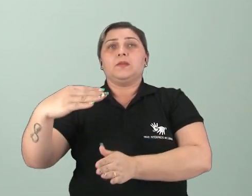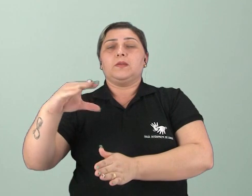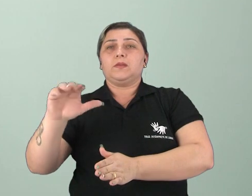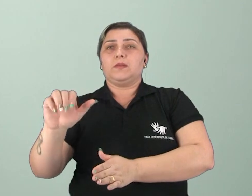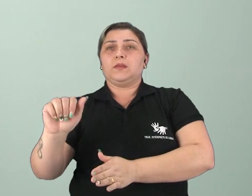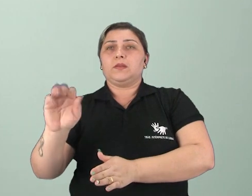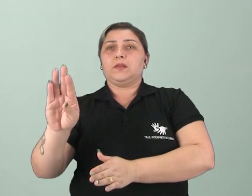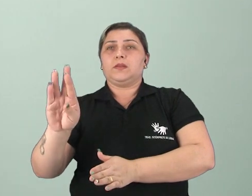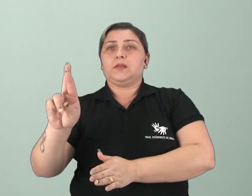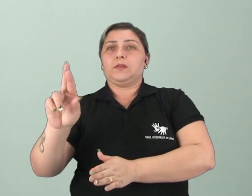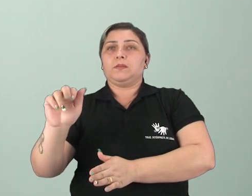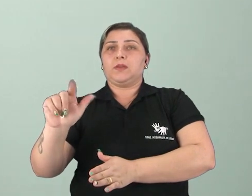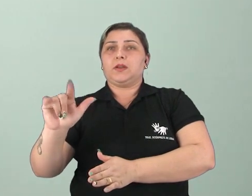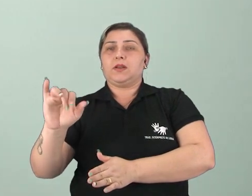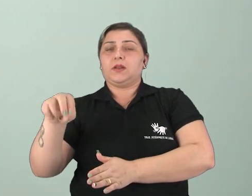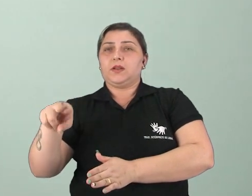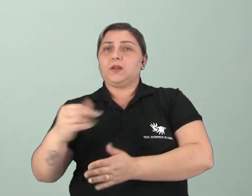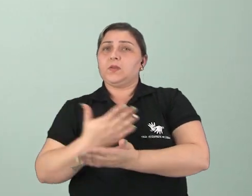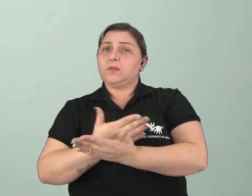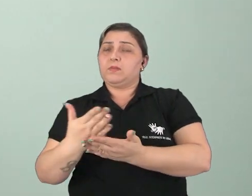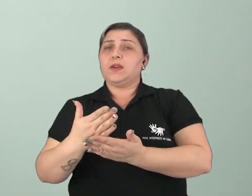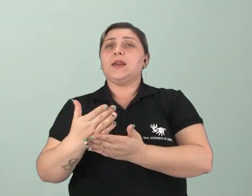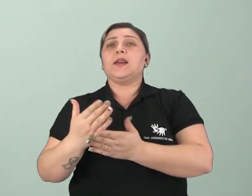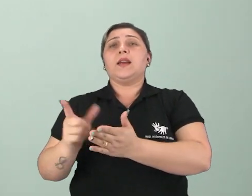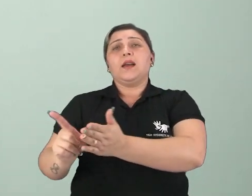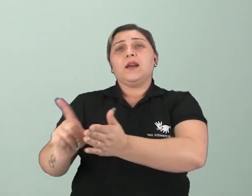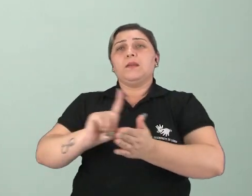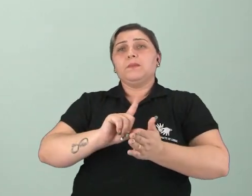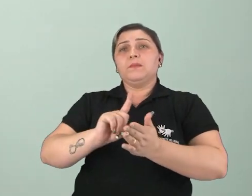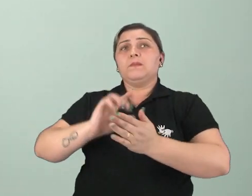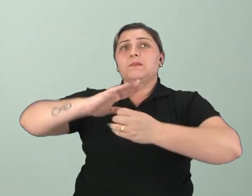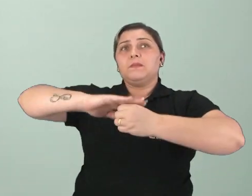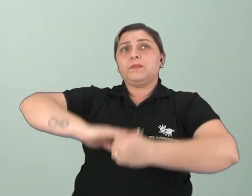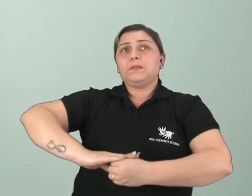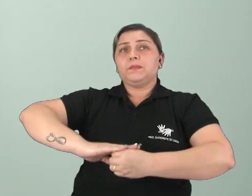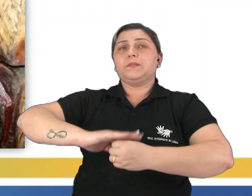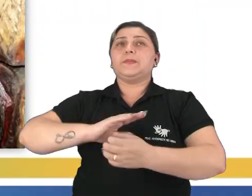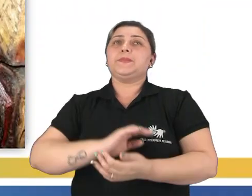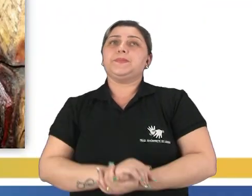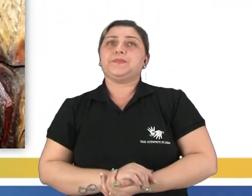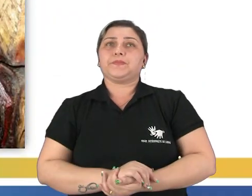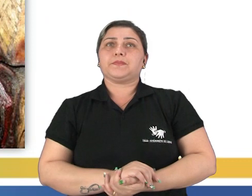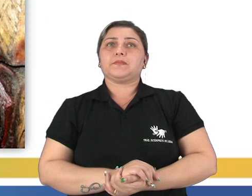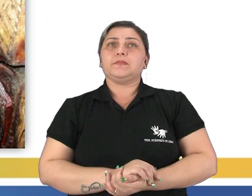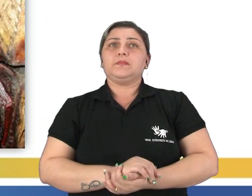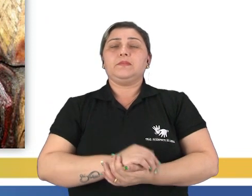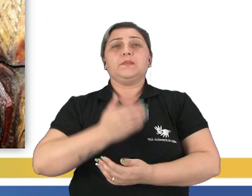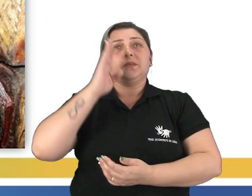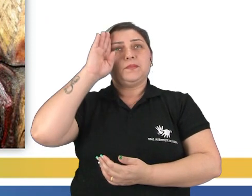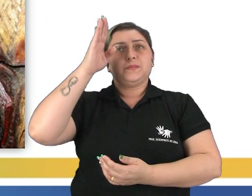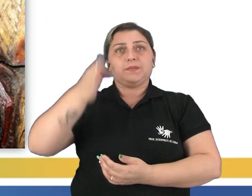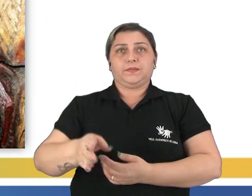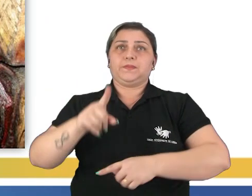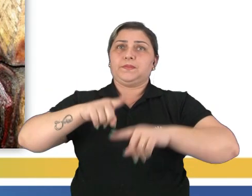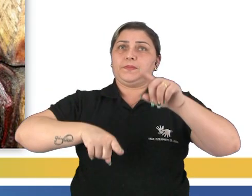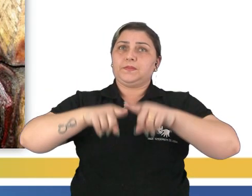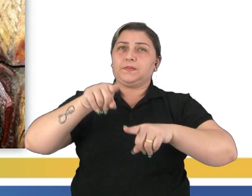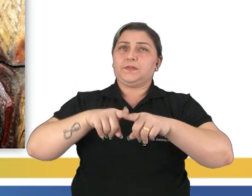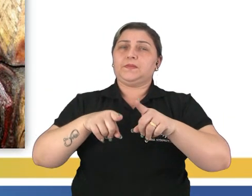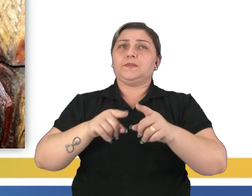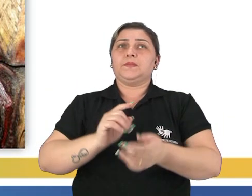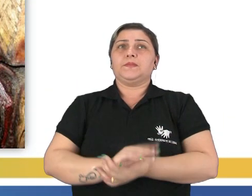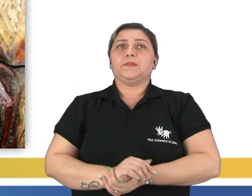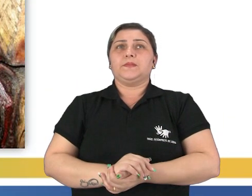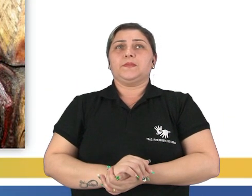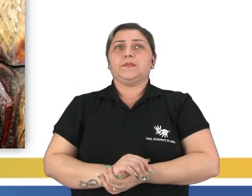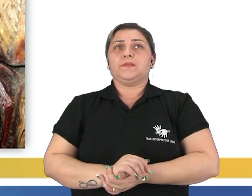e começa-se o período pré-colonial. Vamos ver como foi o período pré-colonial. O principal produto extraí... Aí